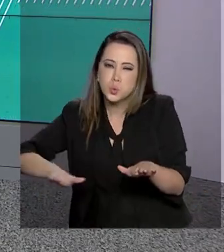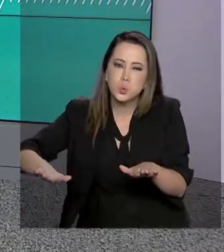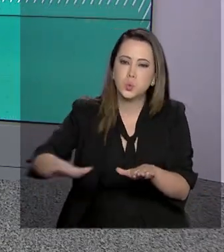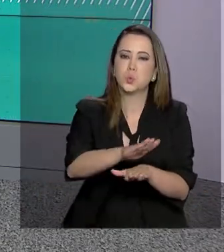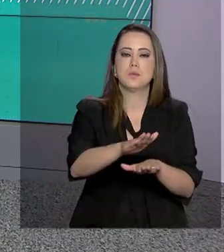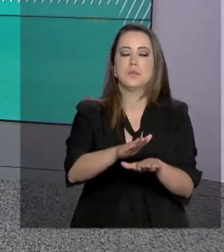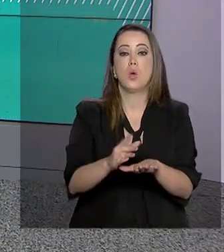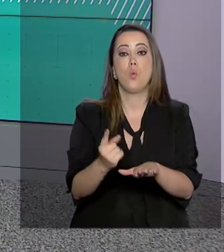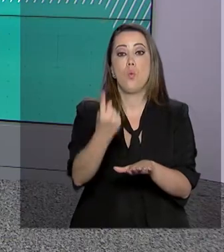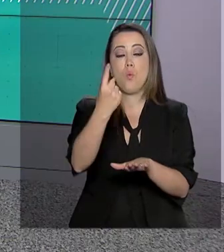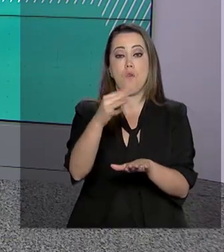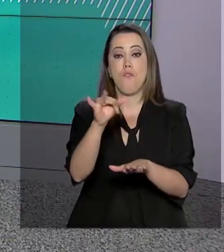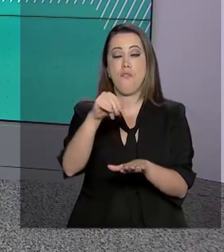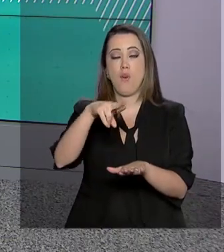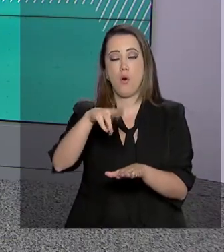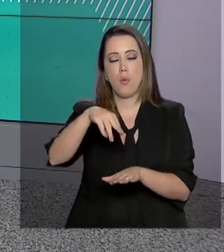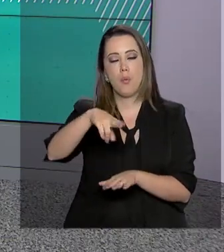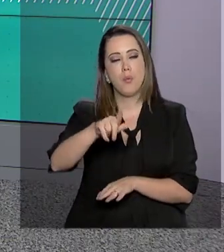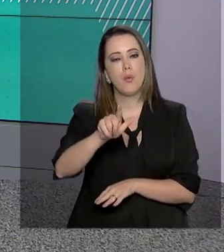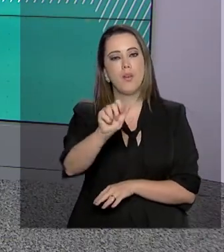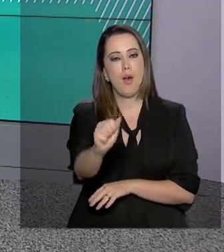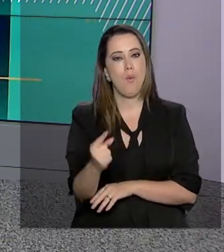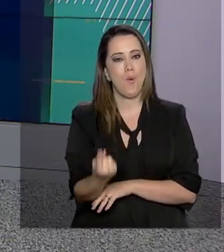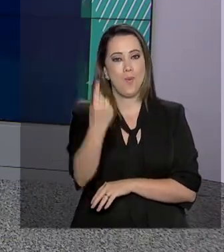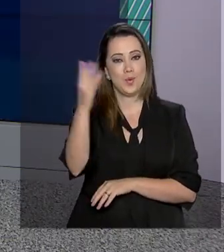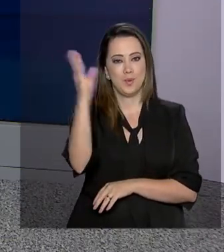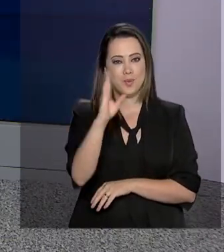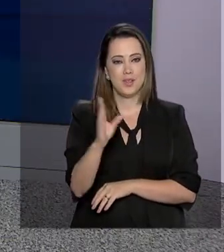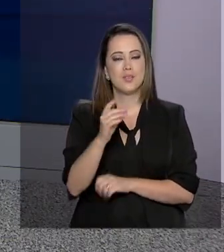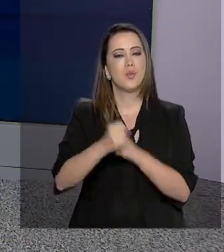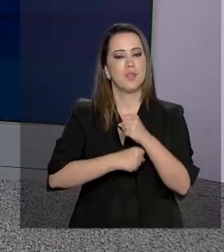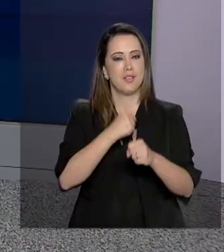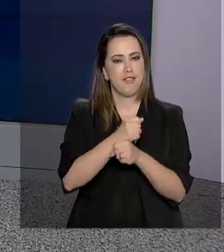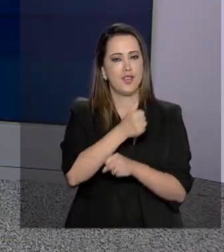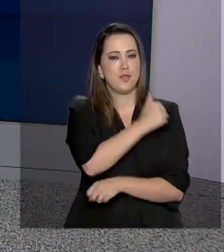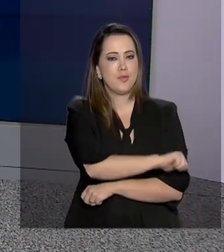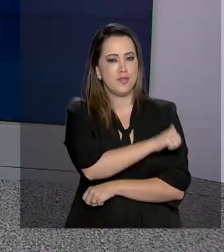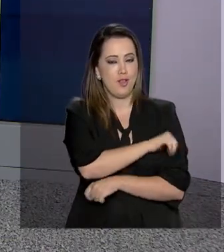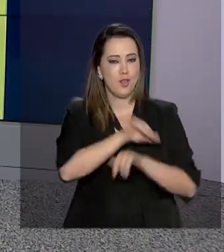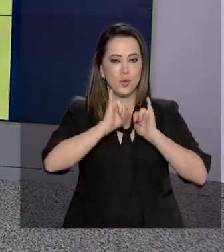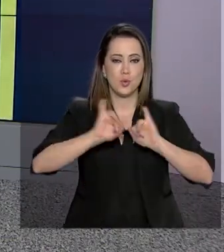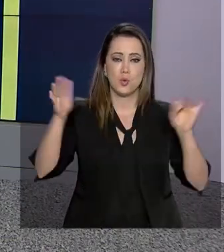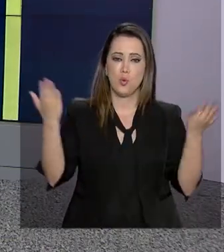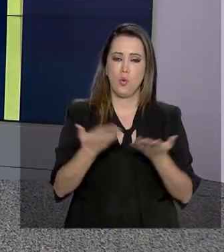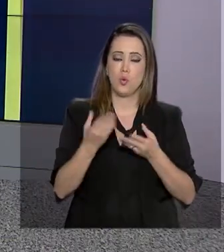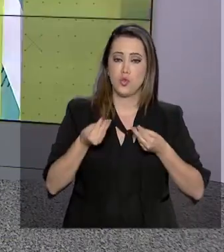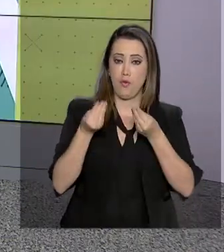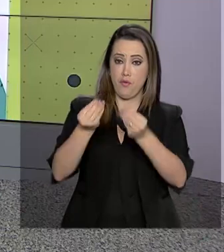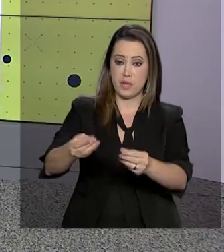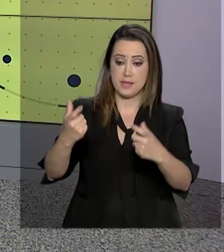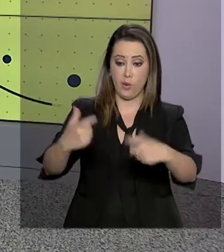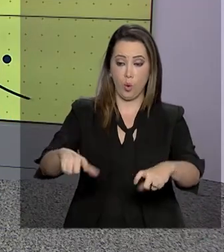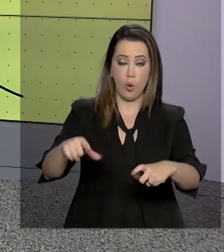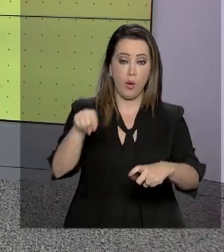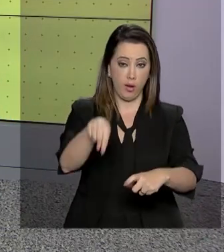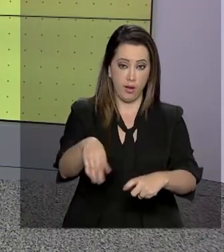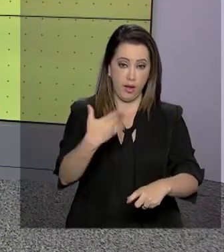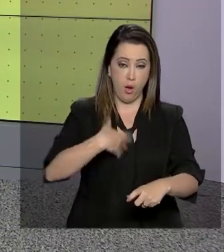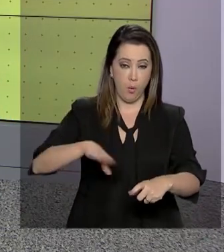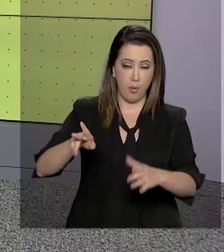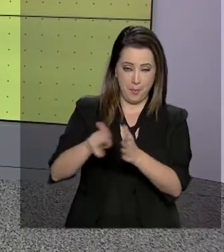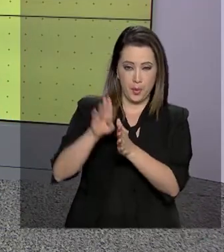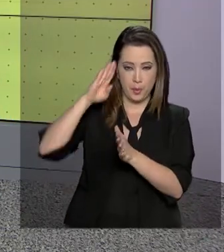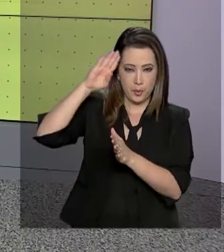será no Rio de Janeiro. O anúncio foi feito hoje pelo presidente Jair Bolsonaro, ao ceder um terreno das Forças Armadas